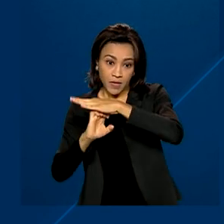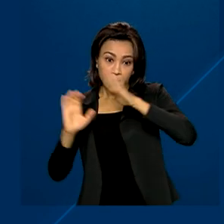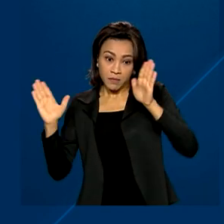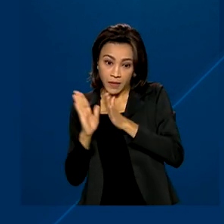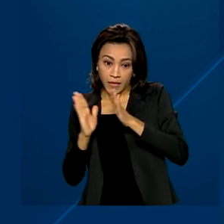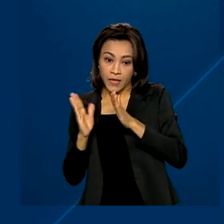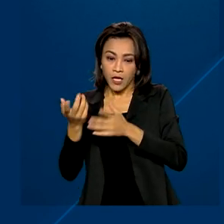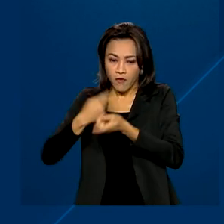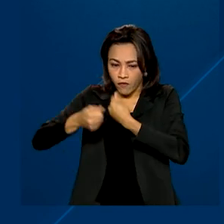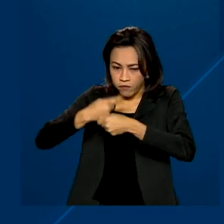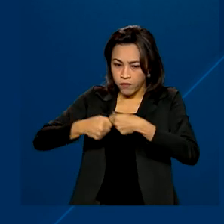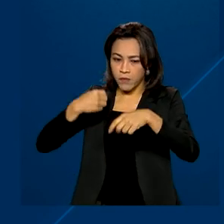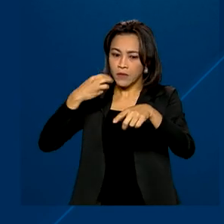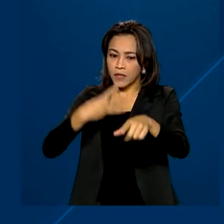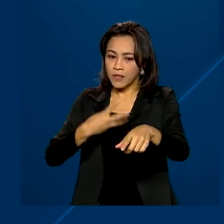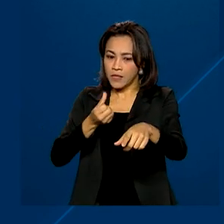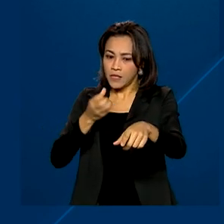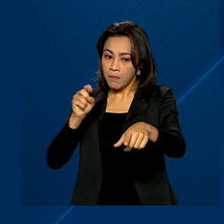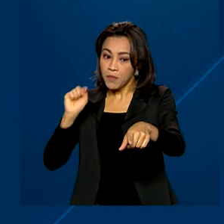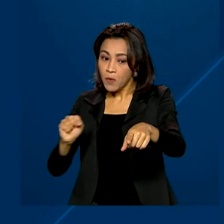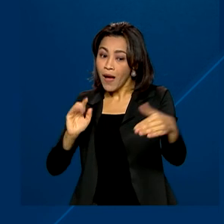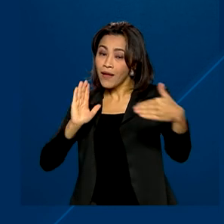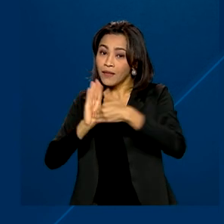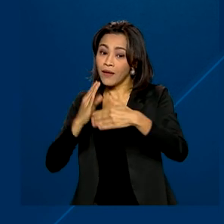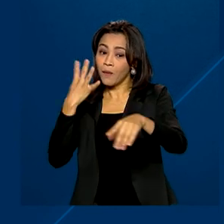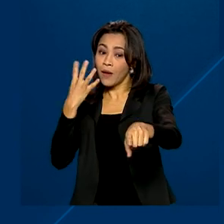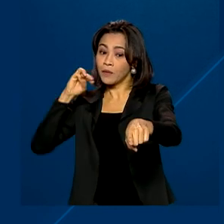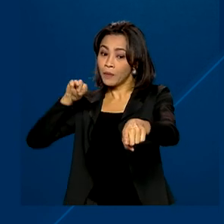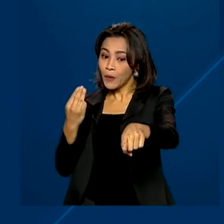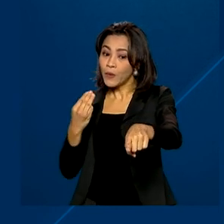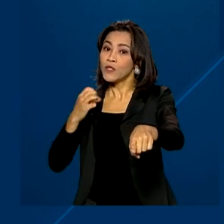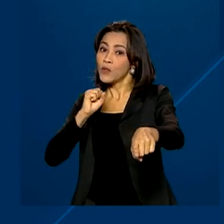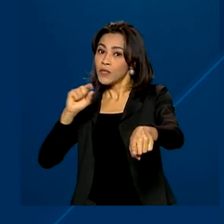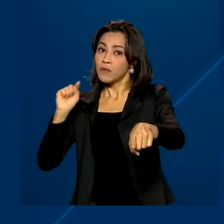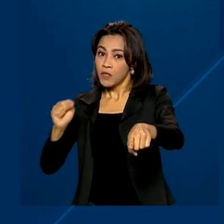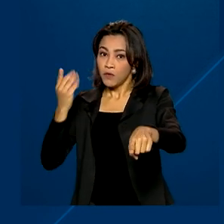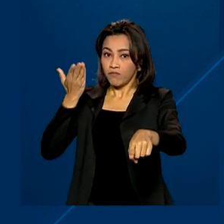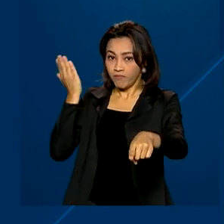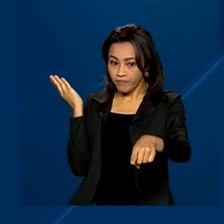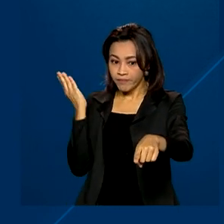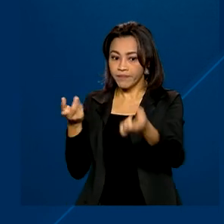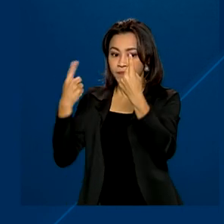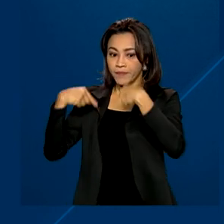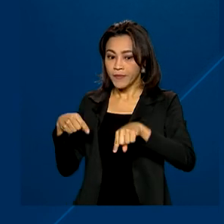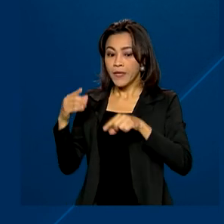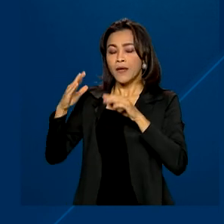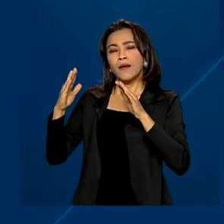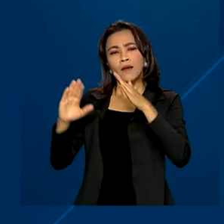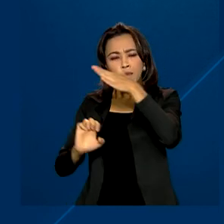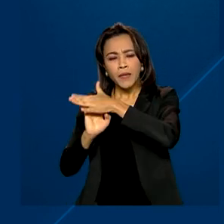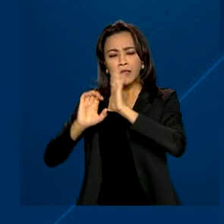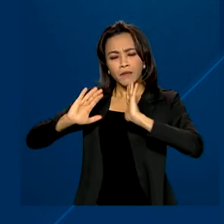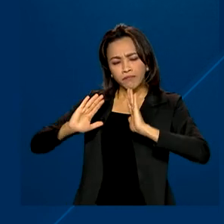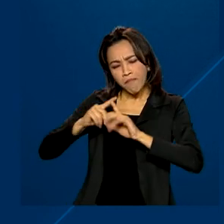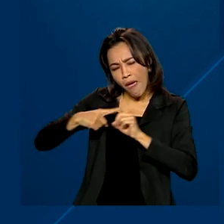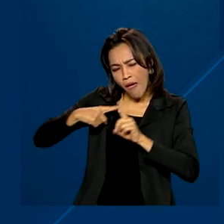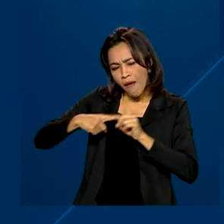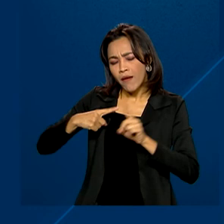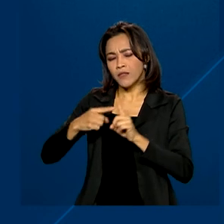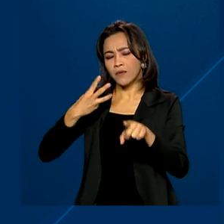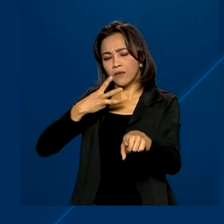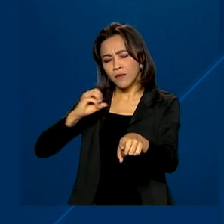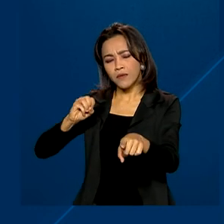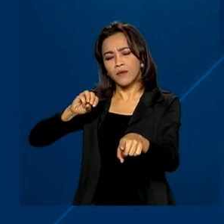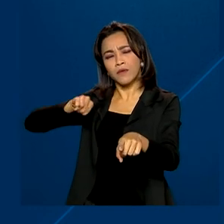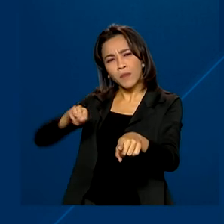mil até 4 milhões e 800 mil reais e empresas de médio porte com faturamento até 300 milhões